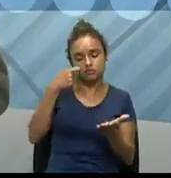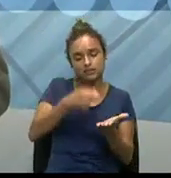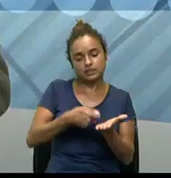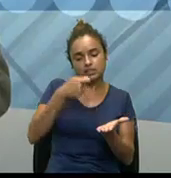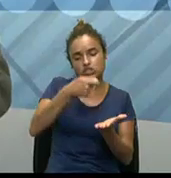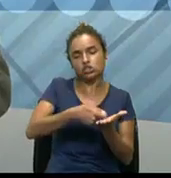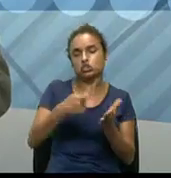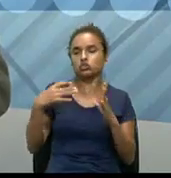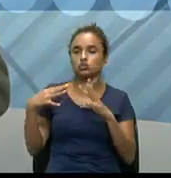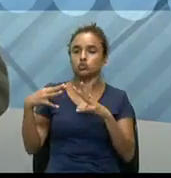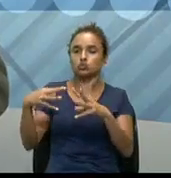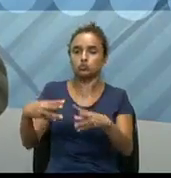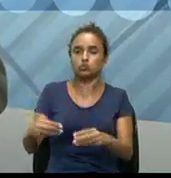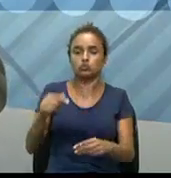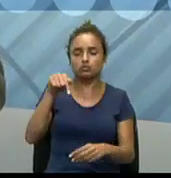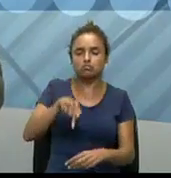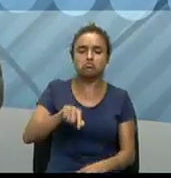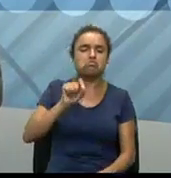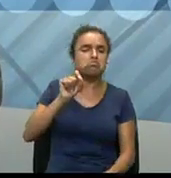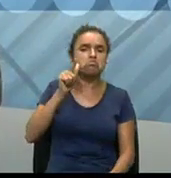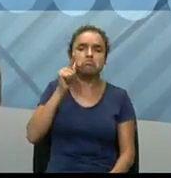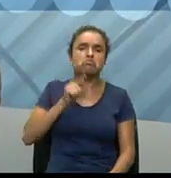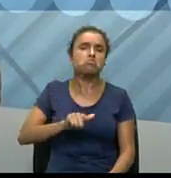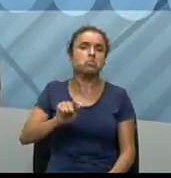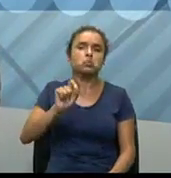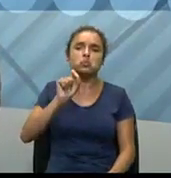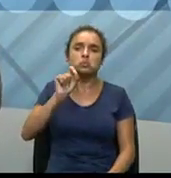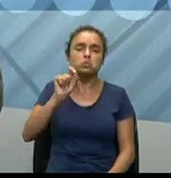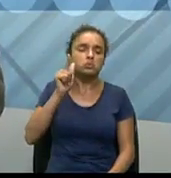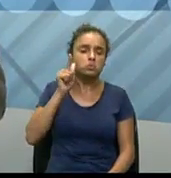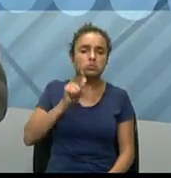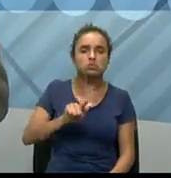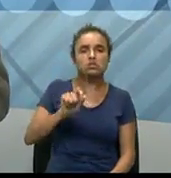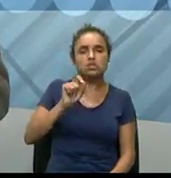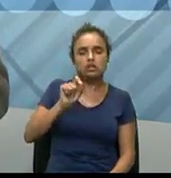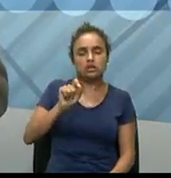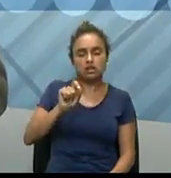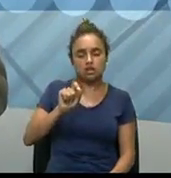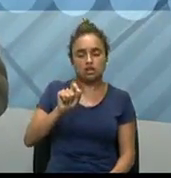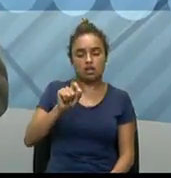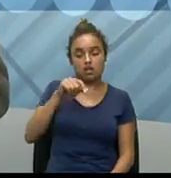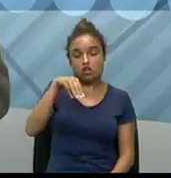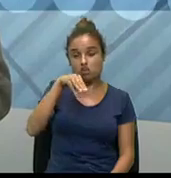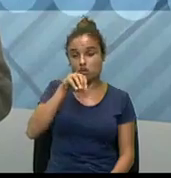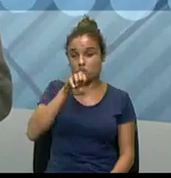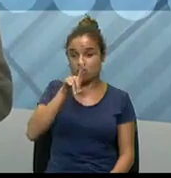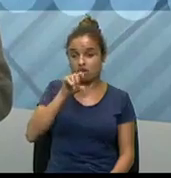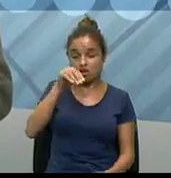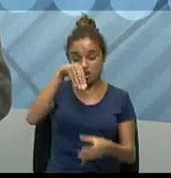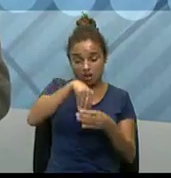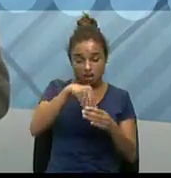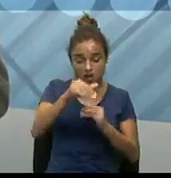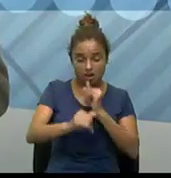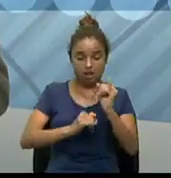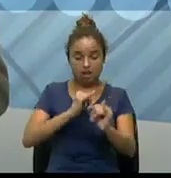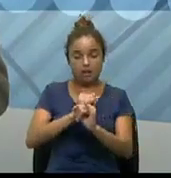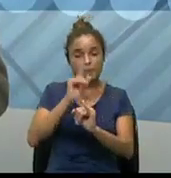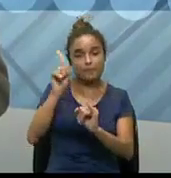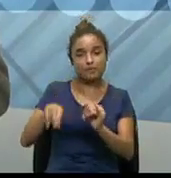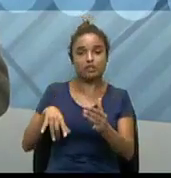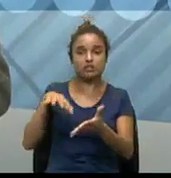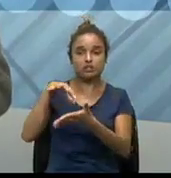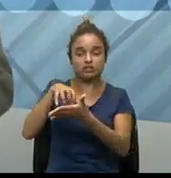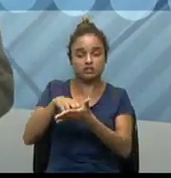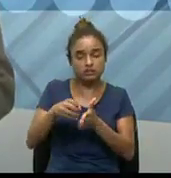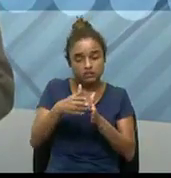e tudo isso, né, então, qual que é a garantia? Qual que é a garantia dessa moeda? Ela é registrada num